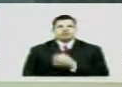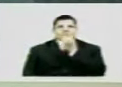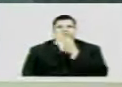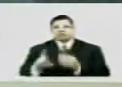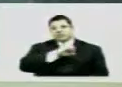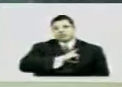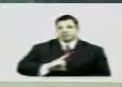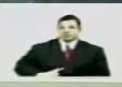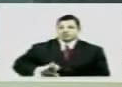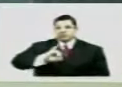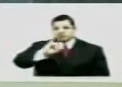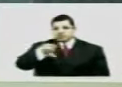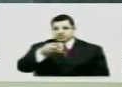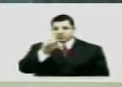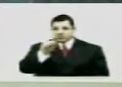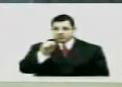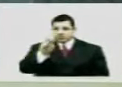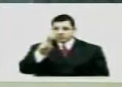Deputado Zé Ricardo